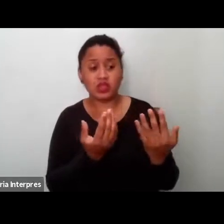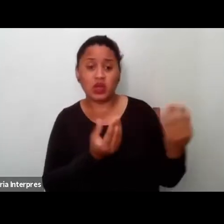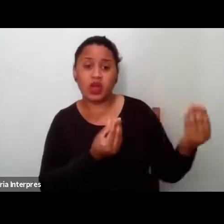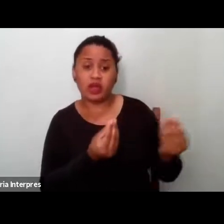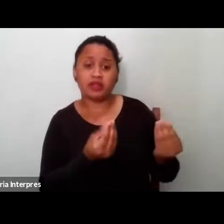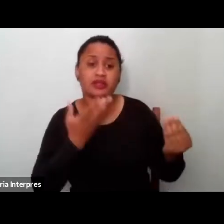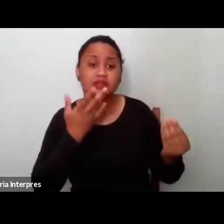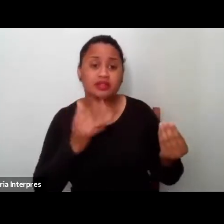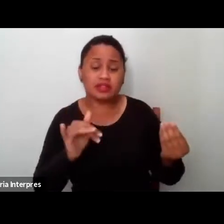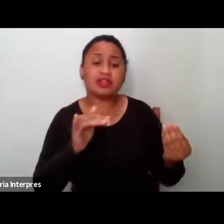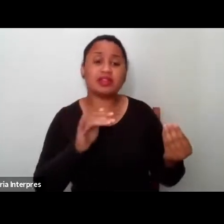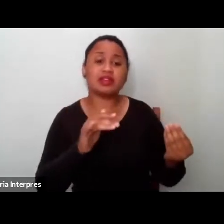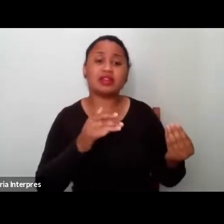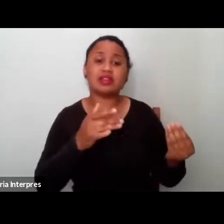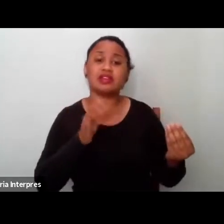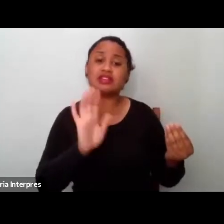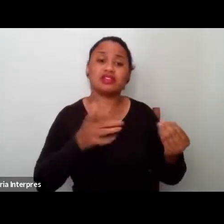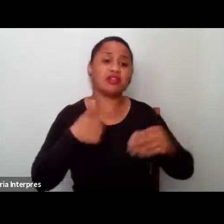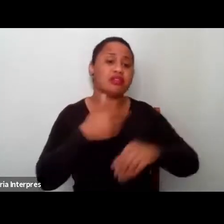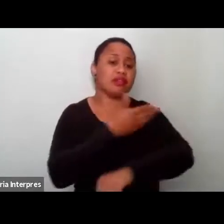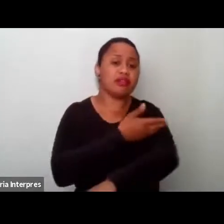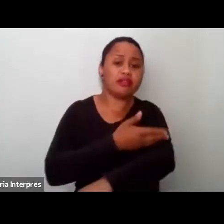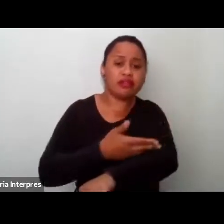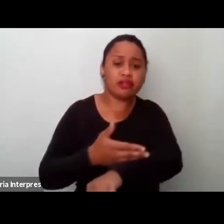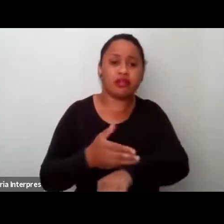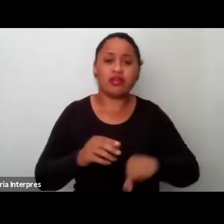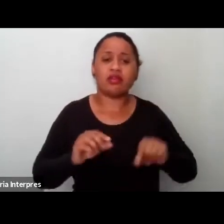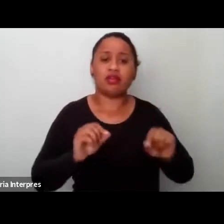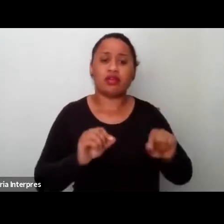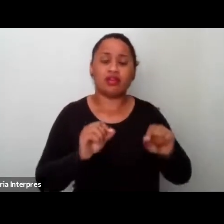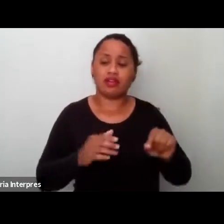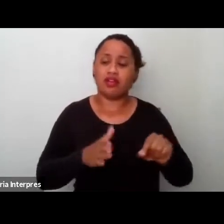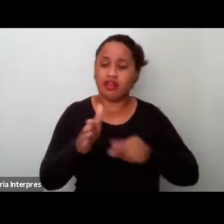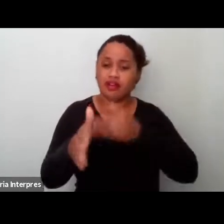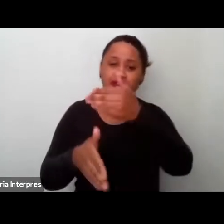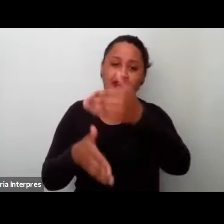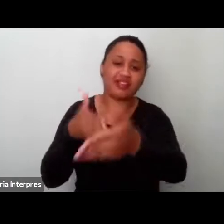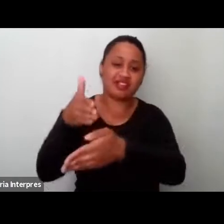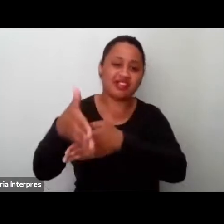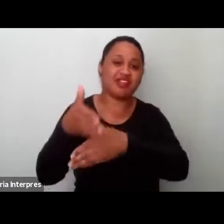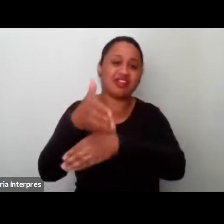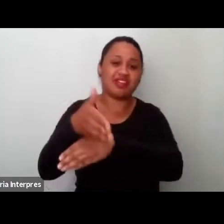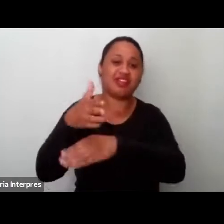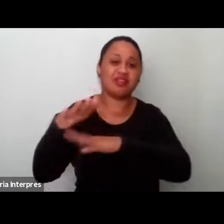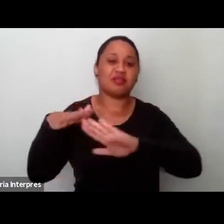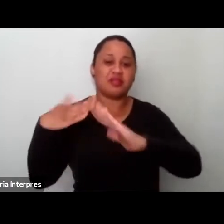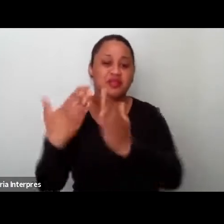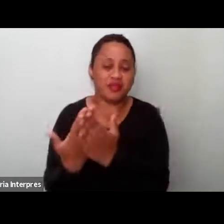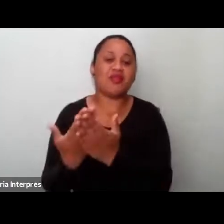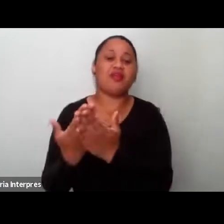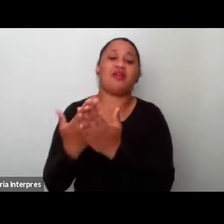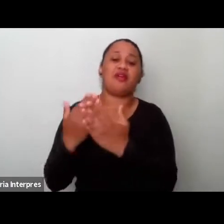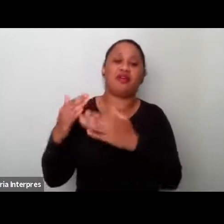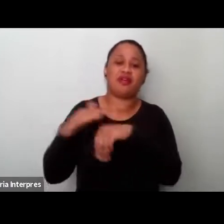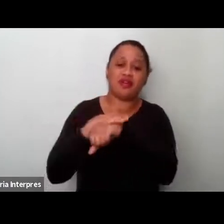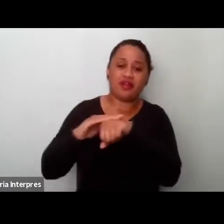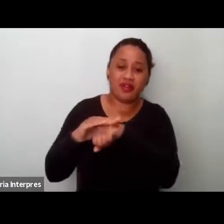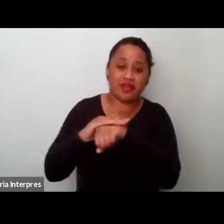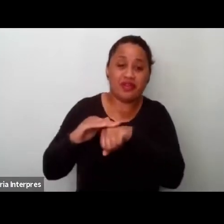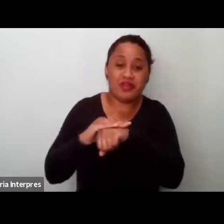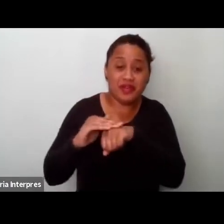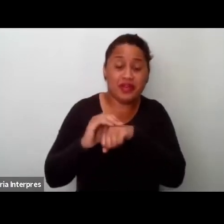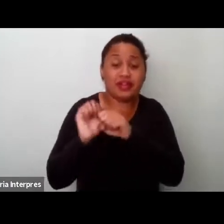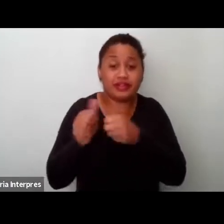já está dado, habituado, entradas e saídas na escola, reuniões para conversa. E agora, gente,